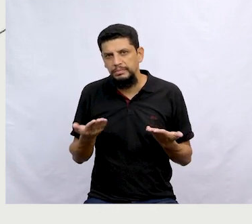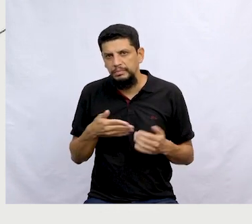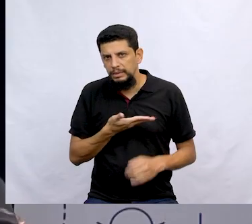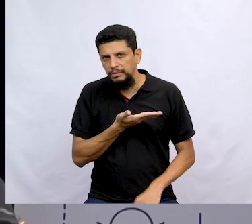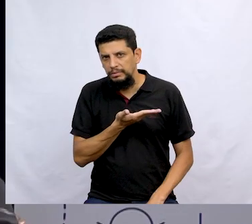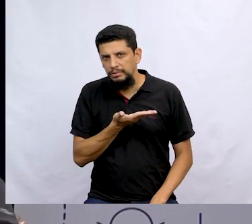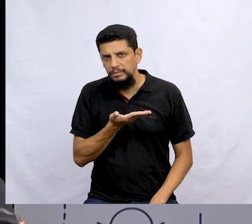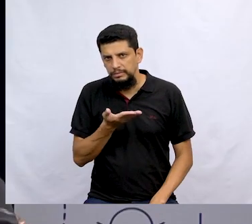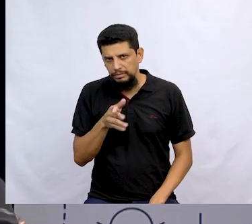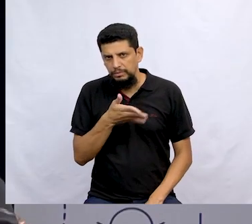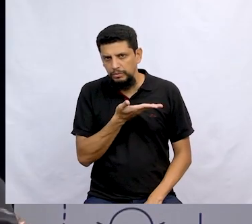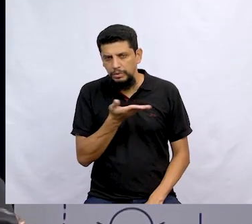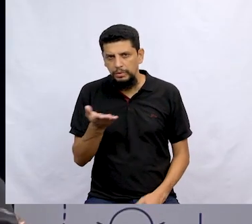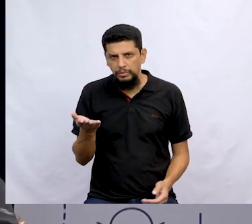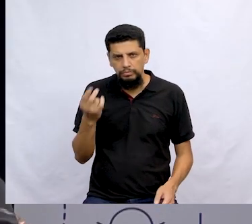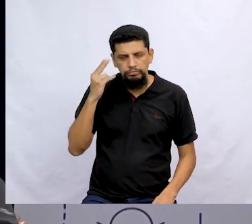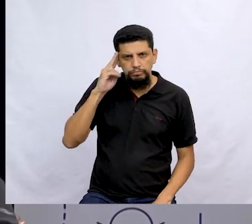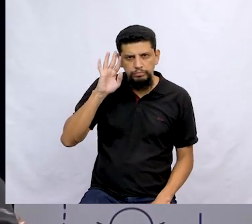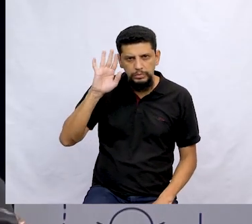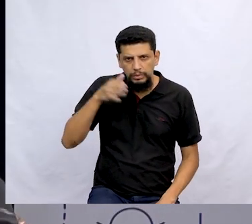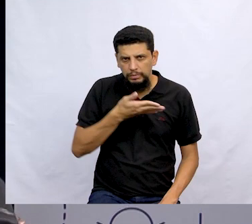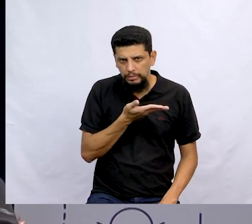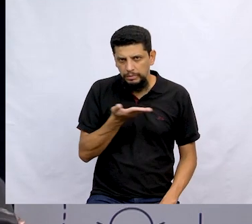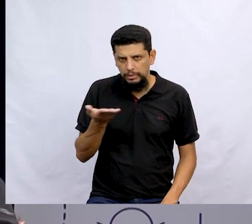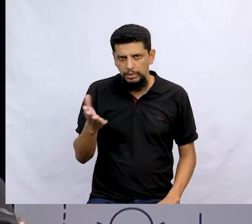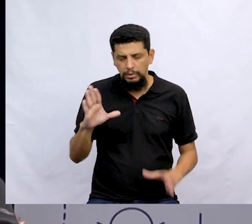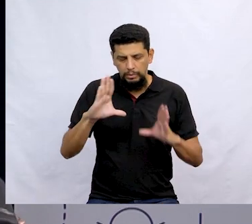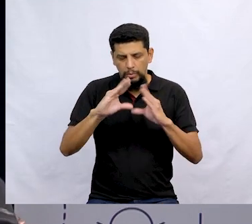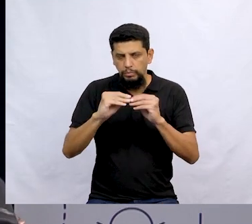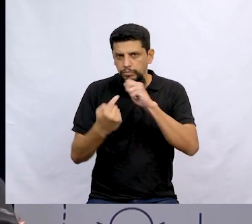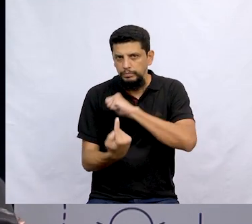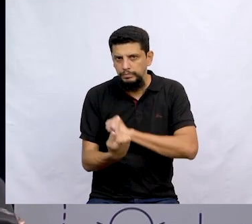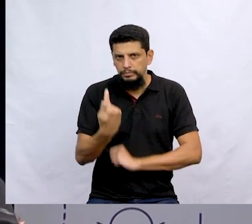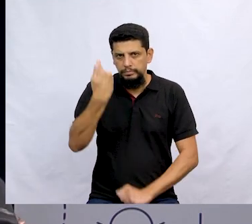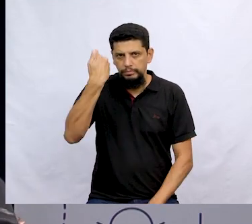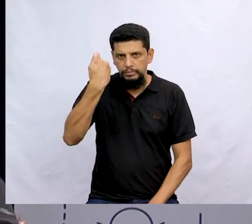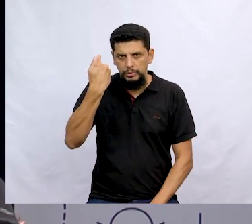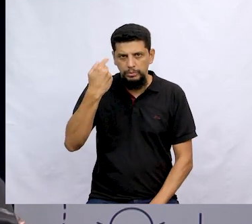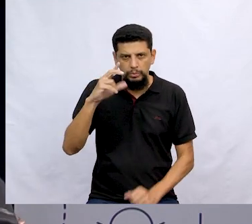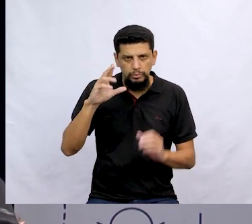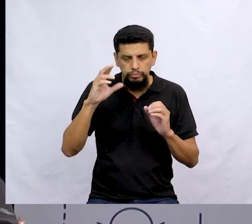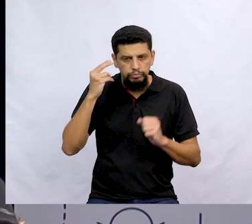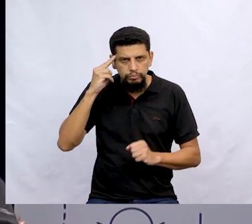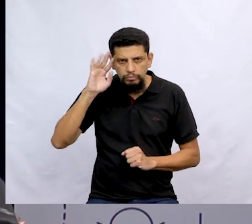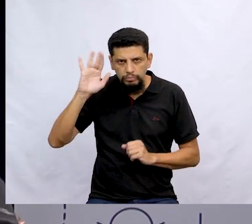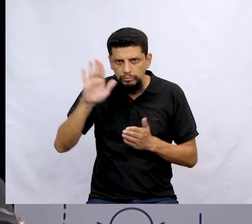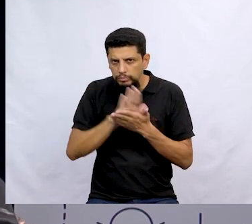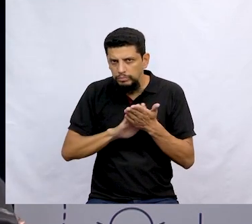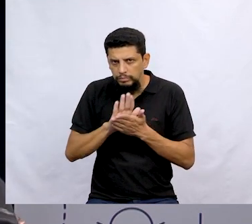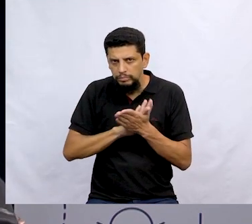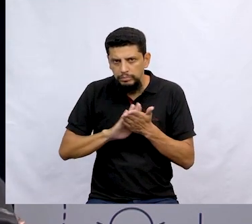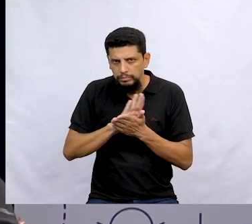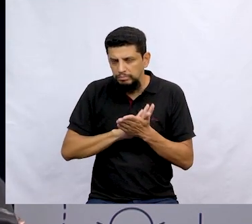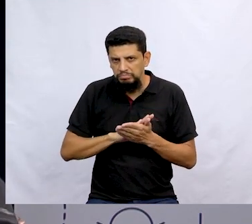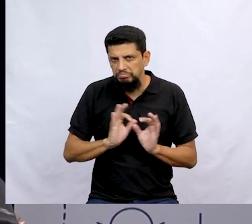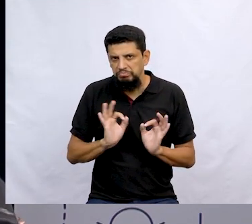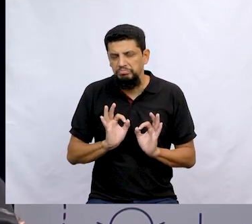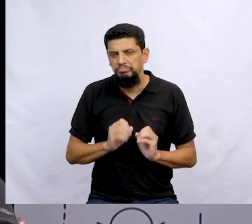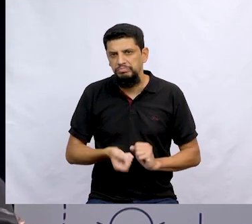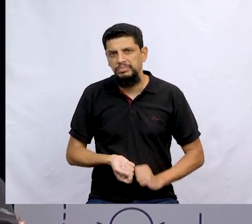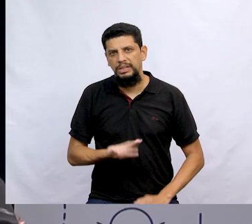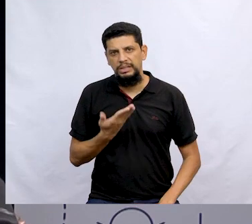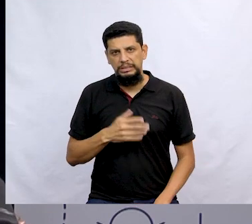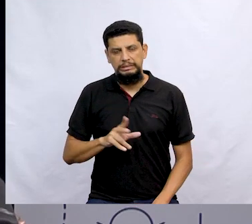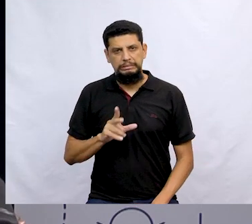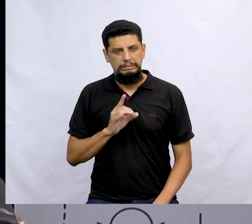O que você sonhou? Bom, você lembra o que você sonhou a noite passada? Não sonhou com nada? Sonhou com umas coisas malucas? Uh,